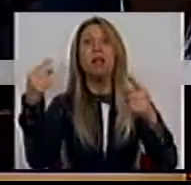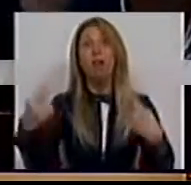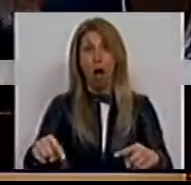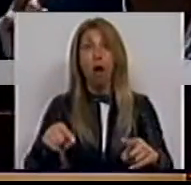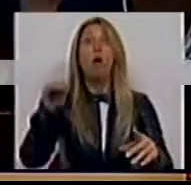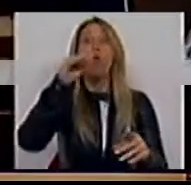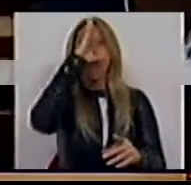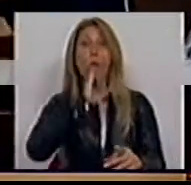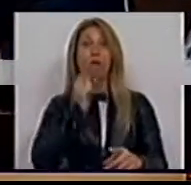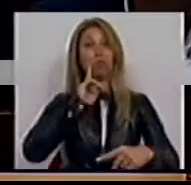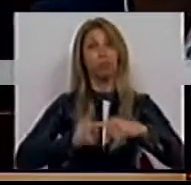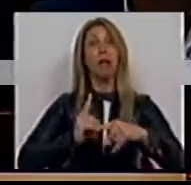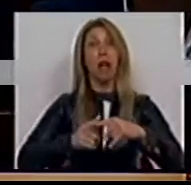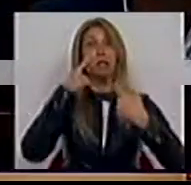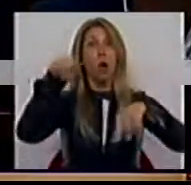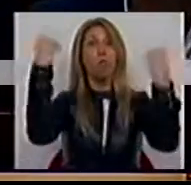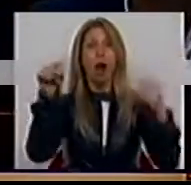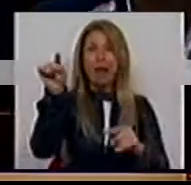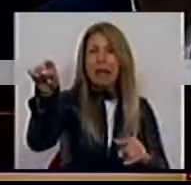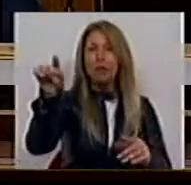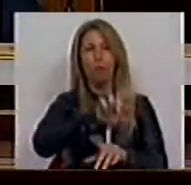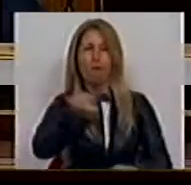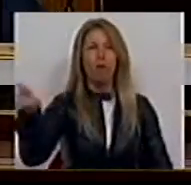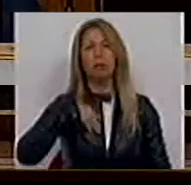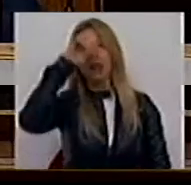Sra. Deputada. E é isso que vos custa muito a aceitar.